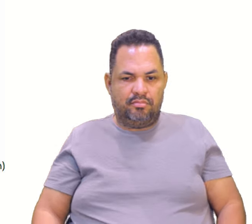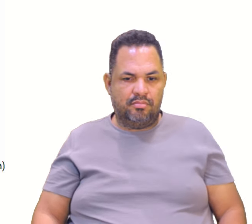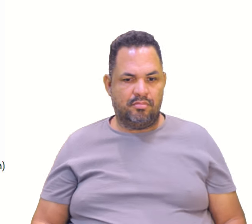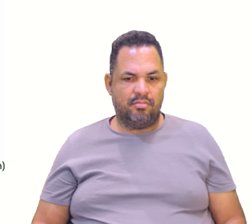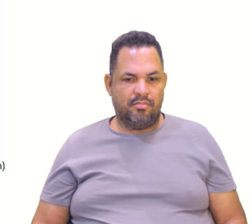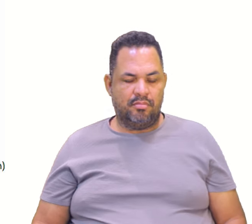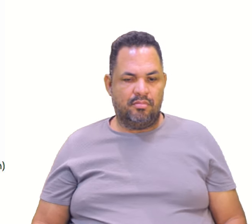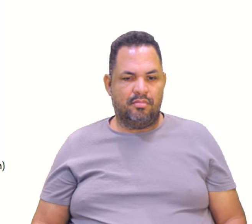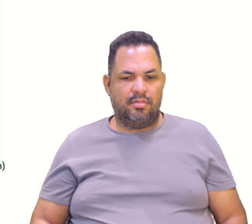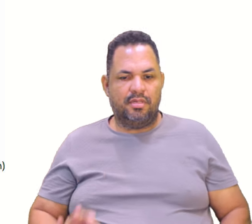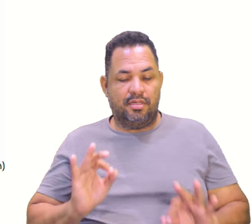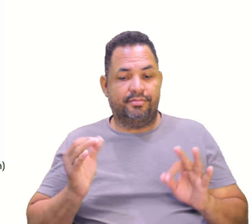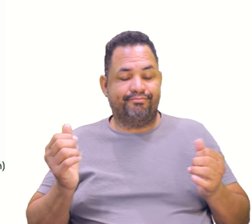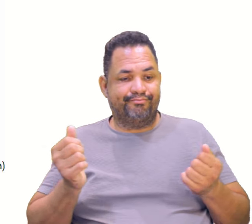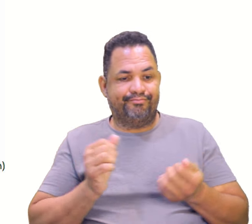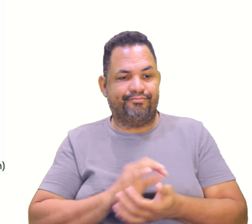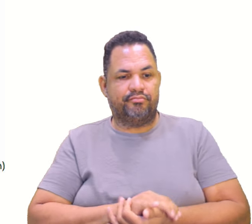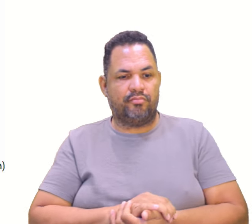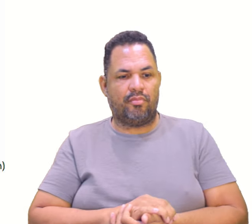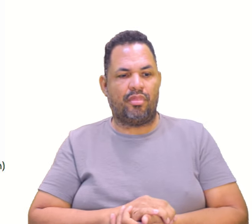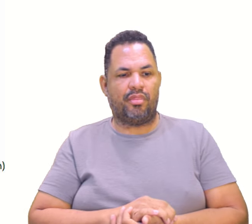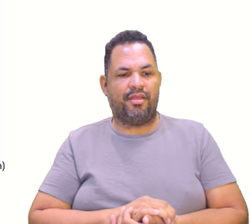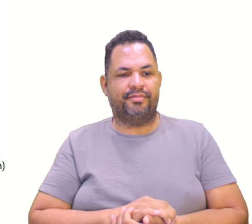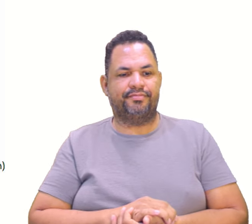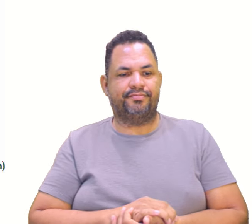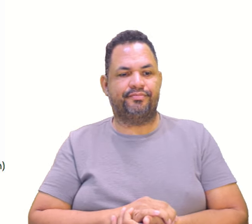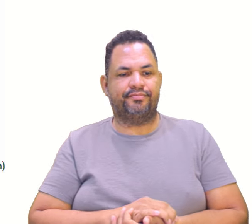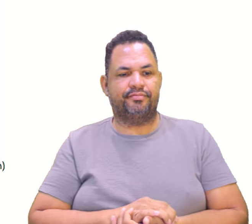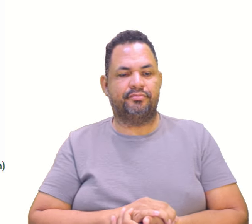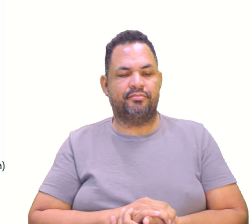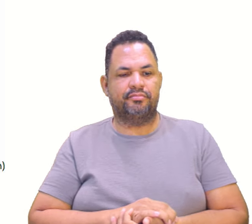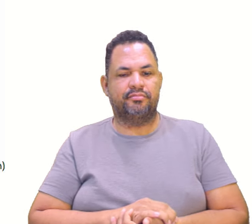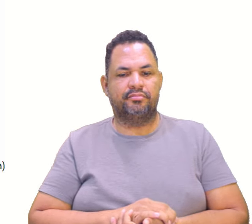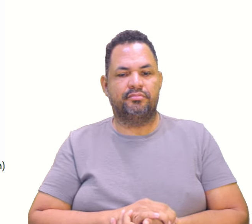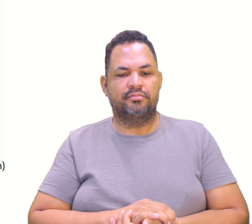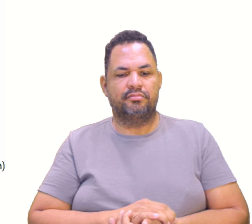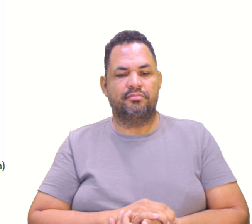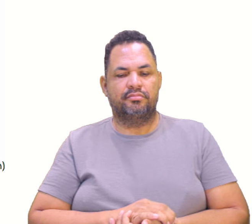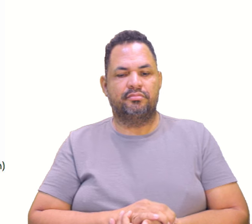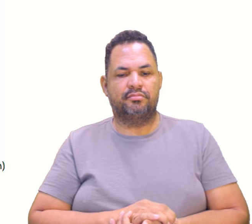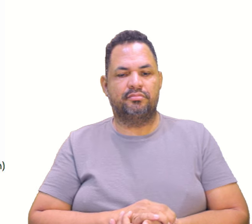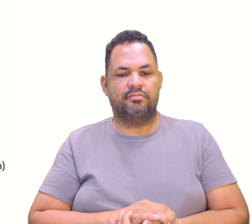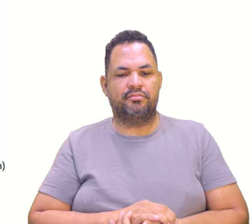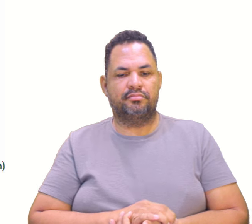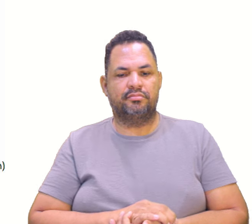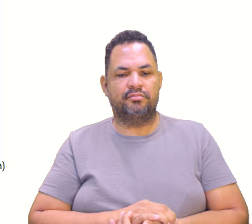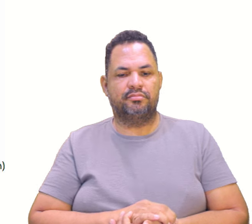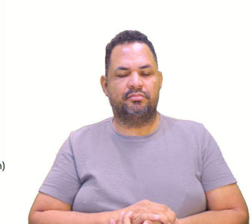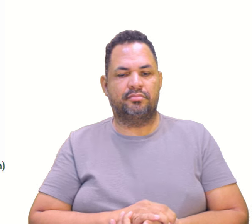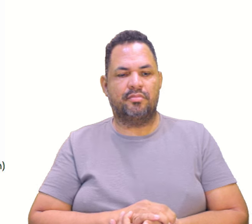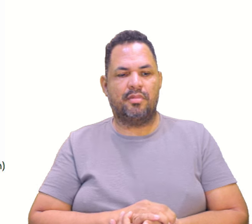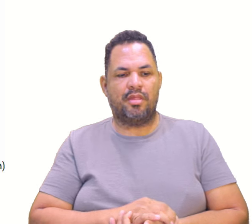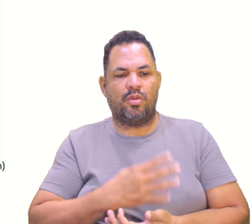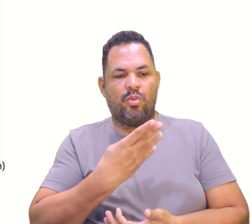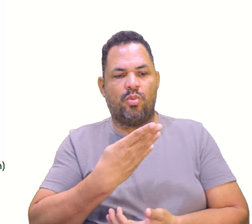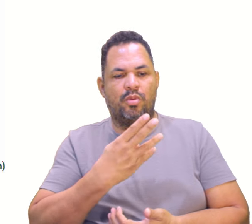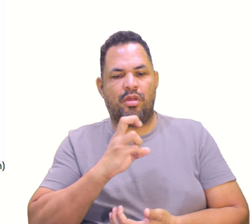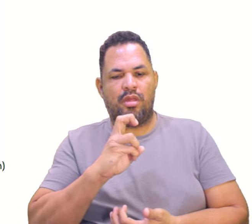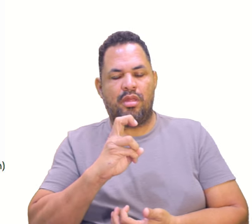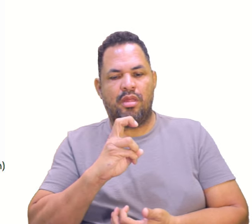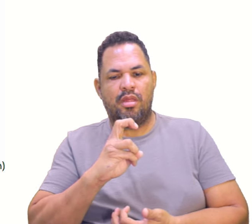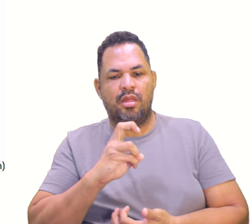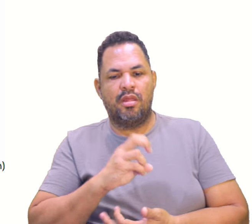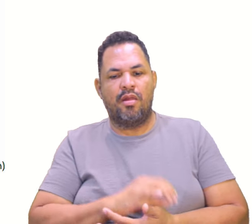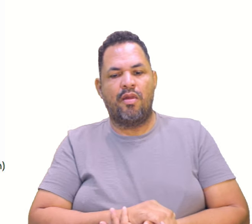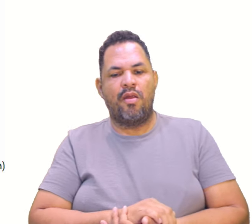Mas ainda assim está mais perto de B e de C do que de A. Também não. Então, 45 e 35, do mesmo jeito, aqui,